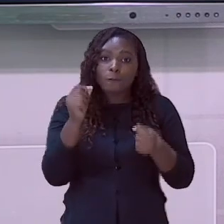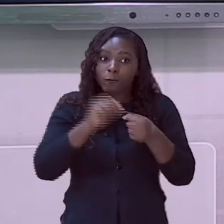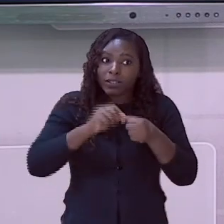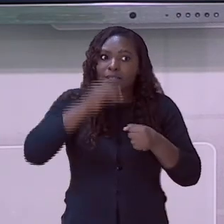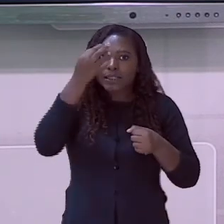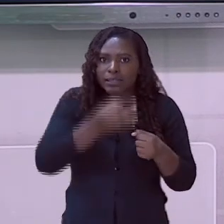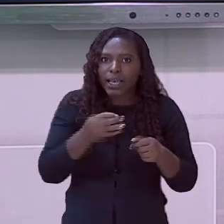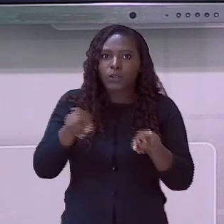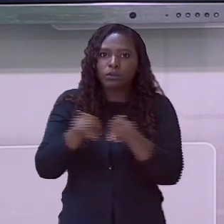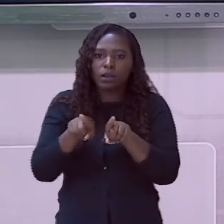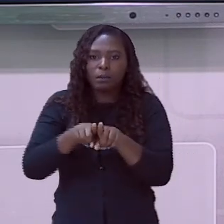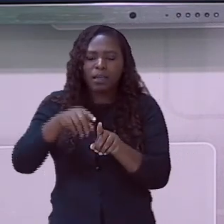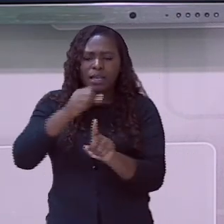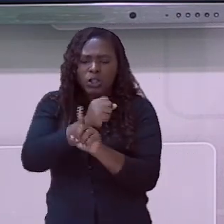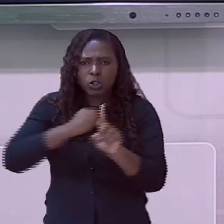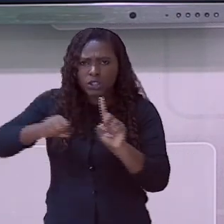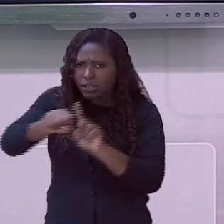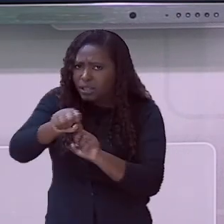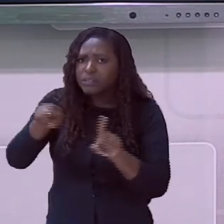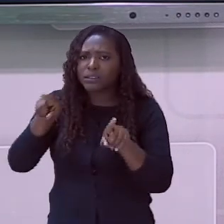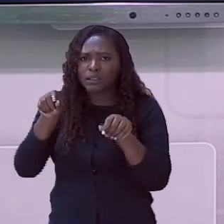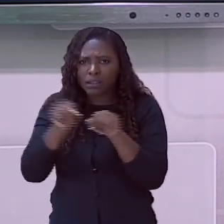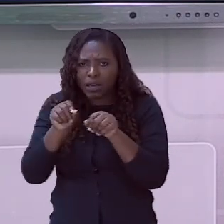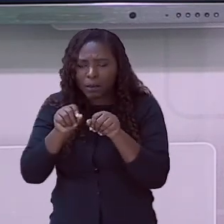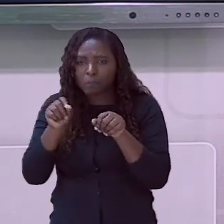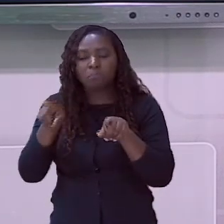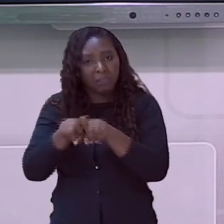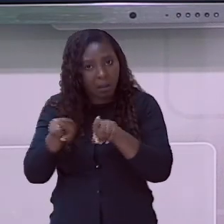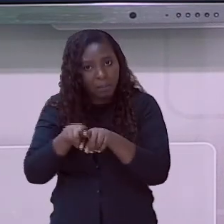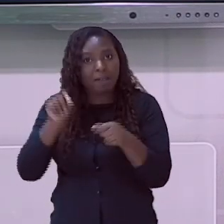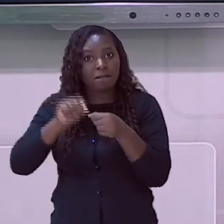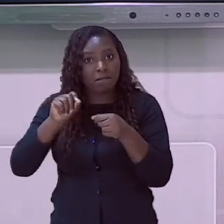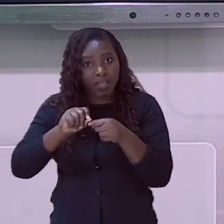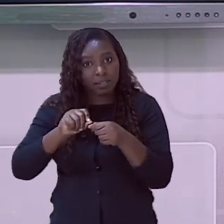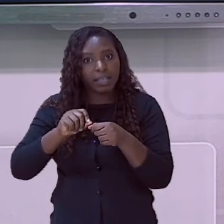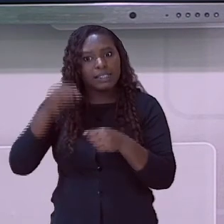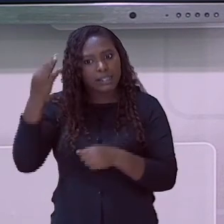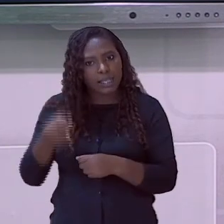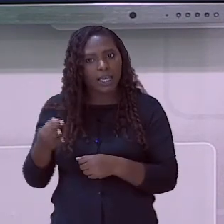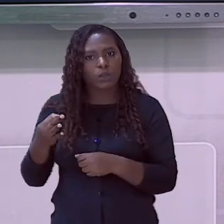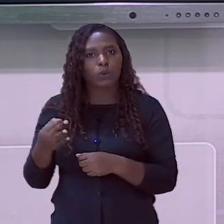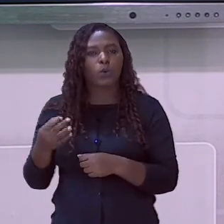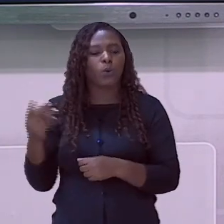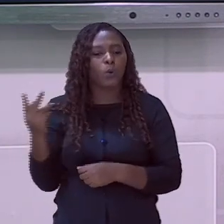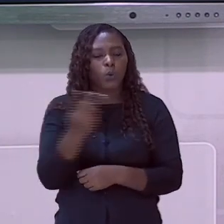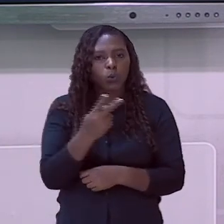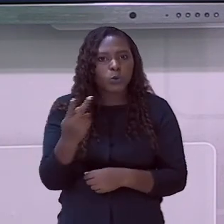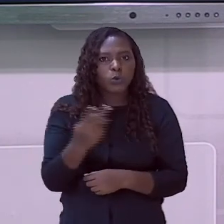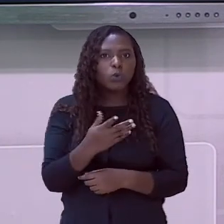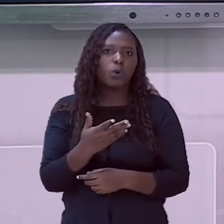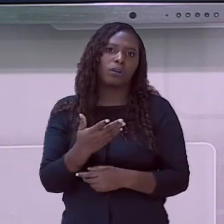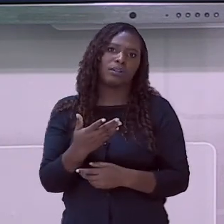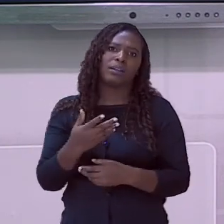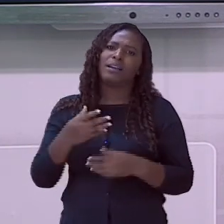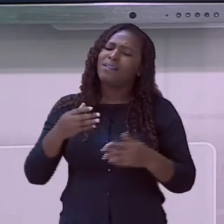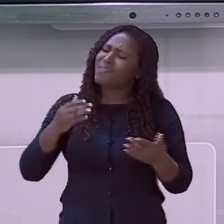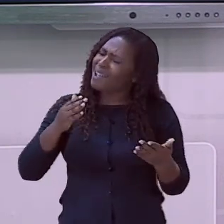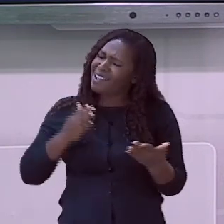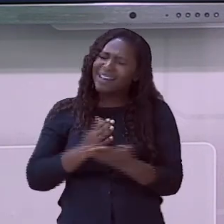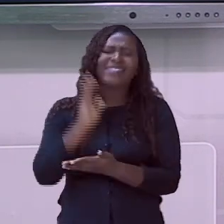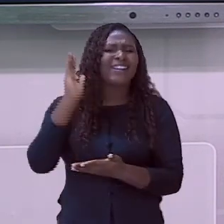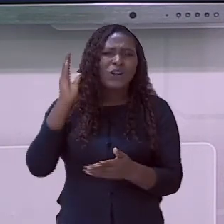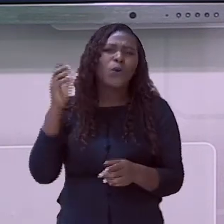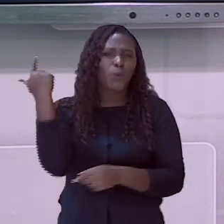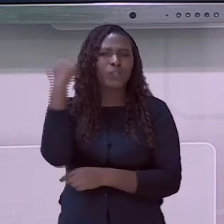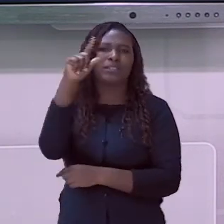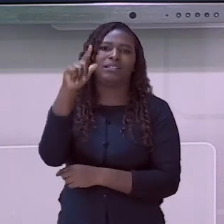um elemento enraizado na sociedade. E isto é responsabilidade minha e sua também.